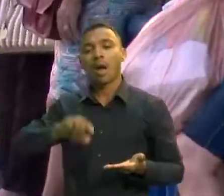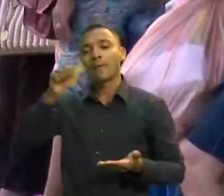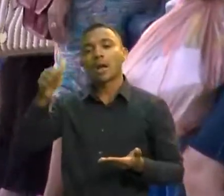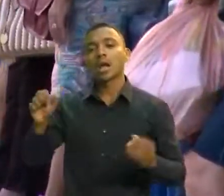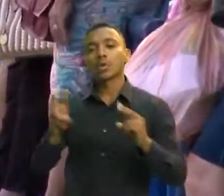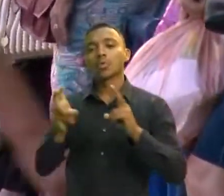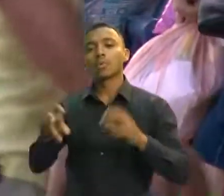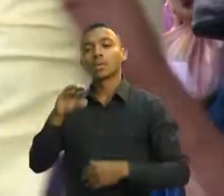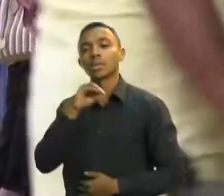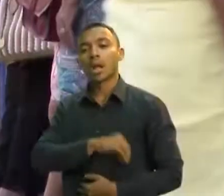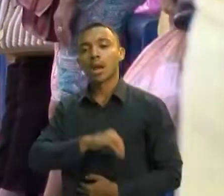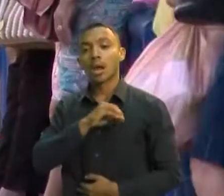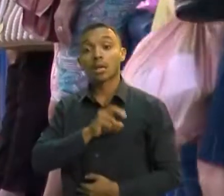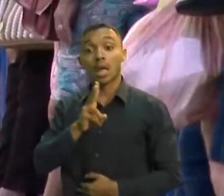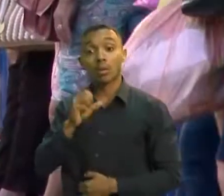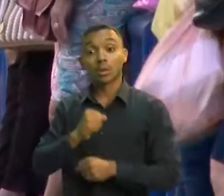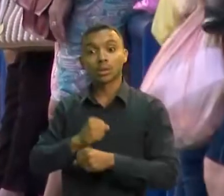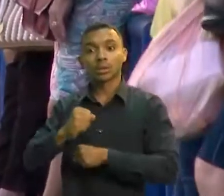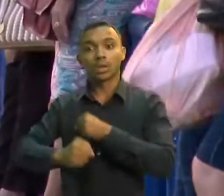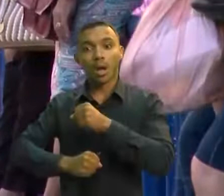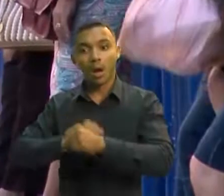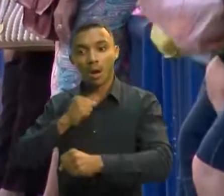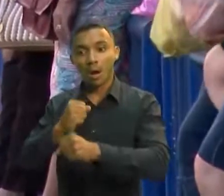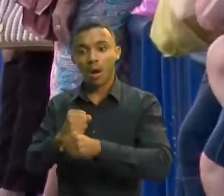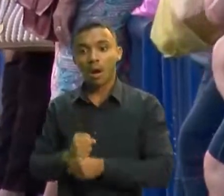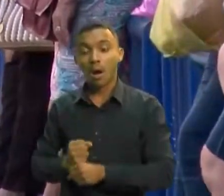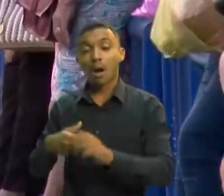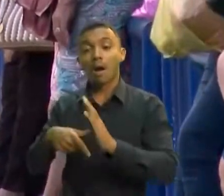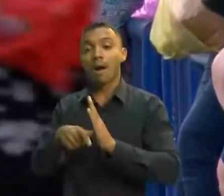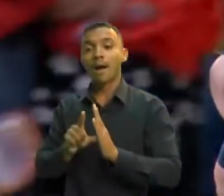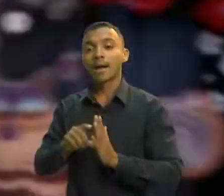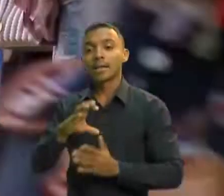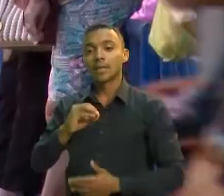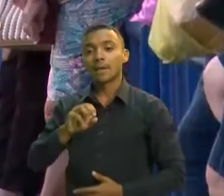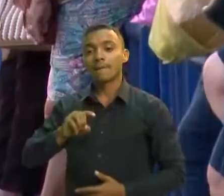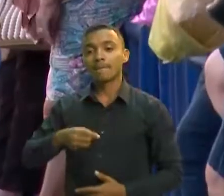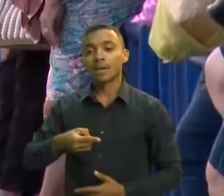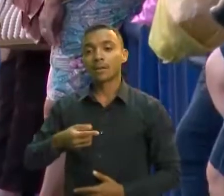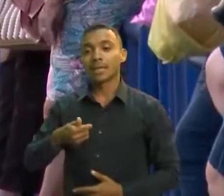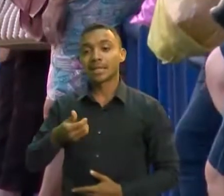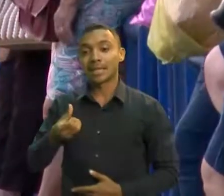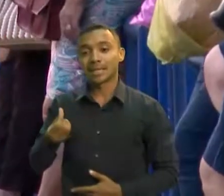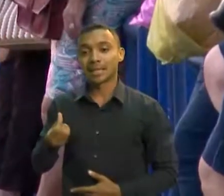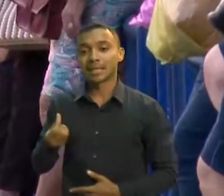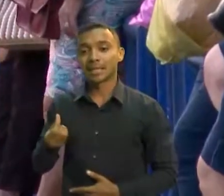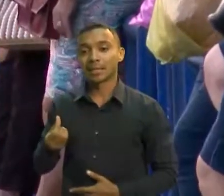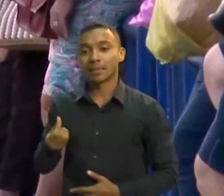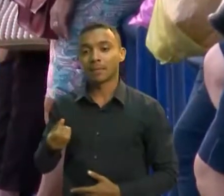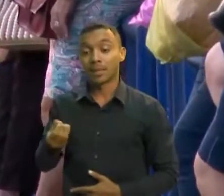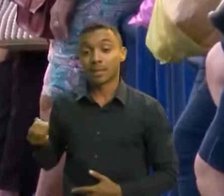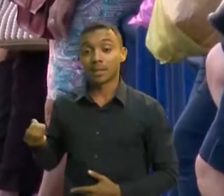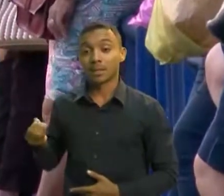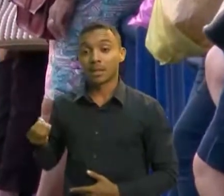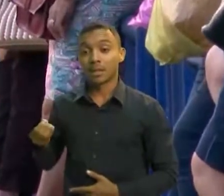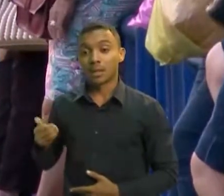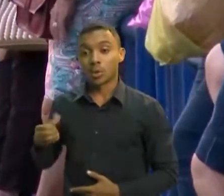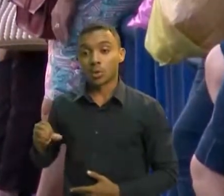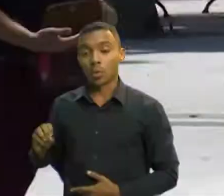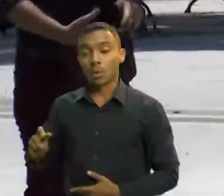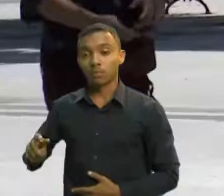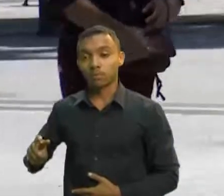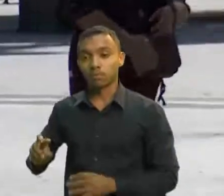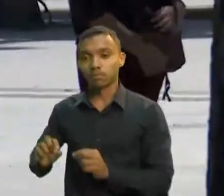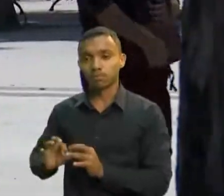Em dois anos, o índice passou de 0,629 para 0,621.